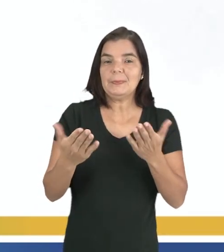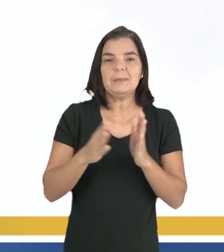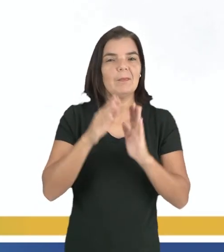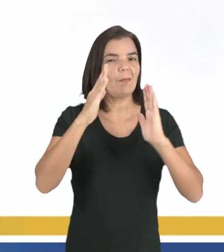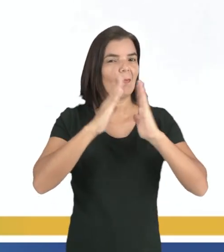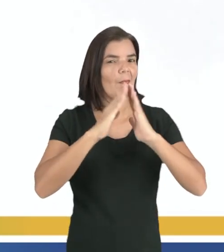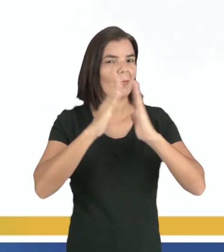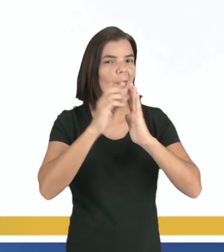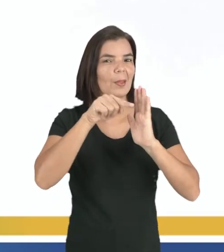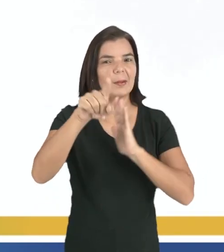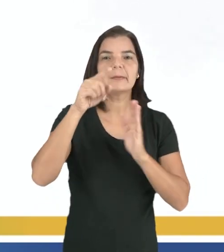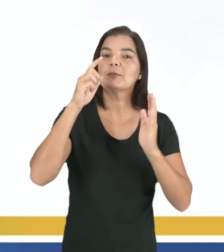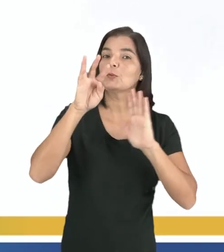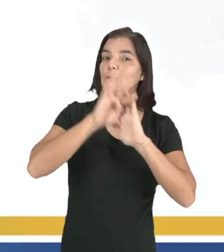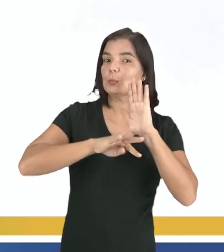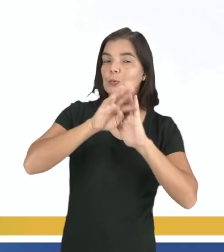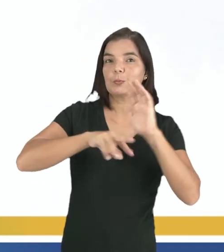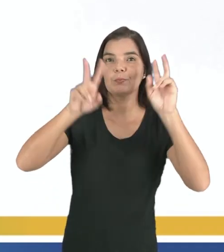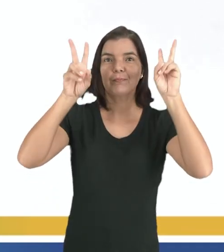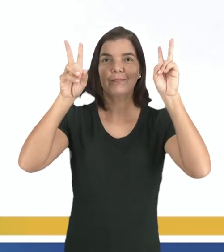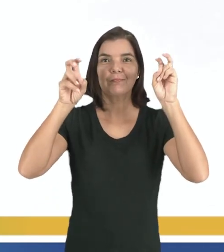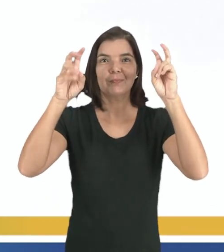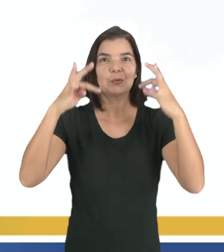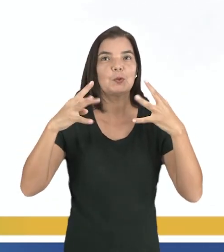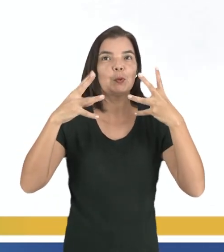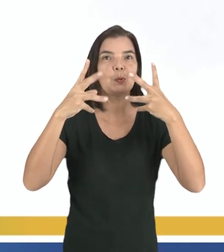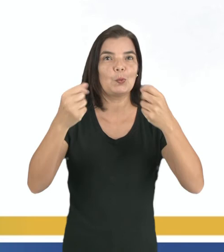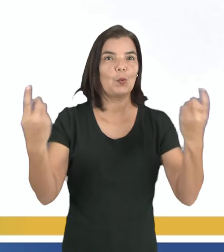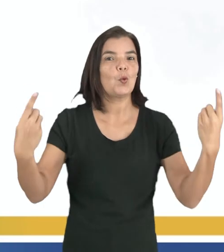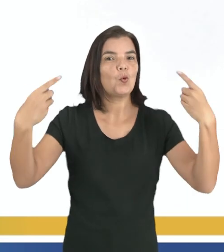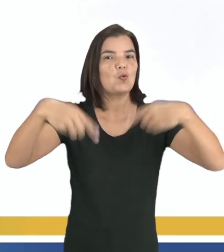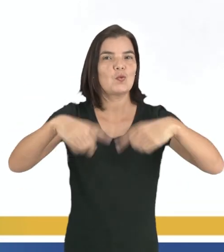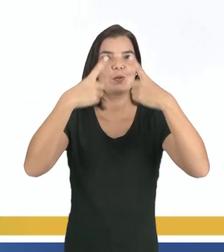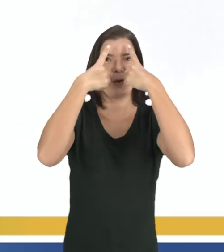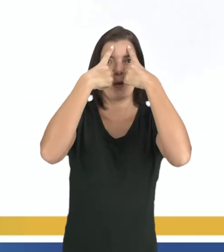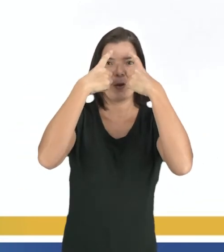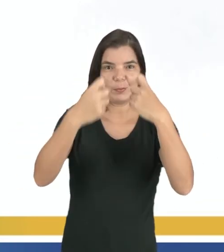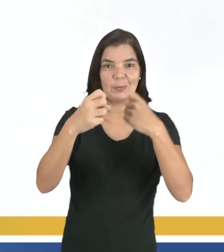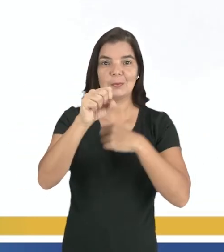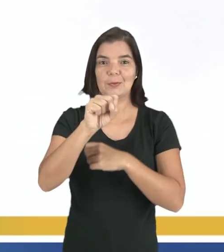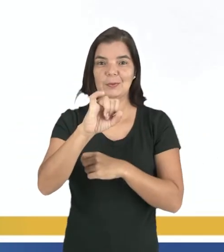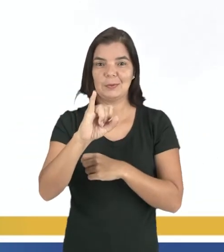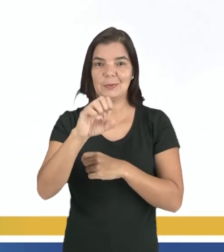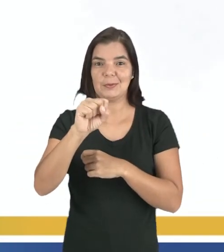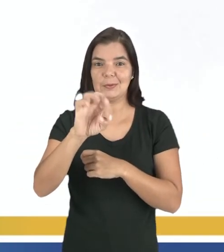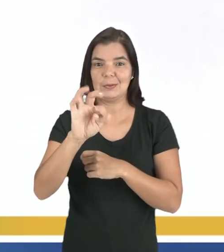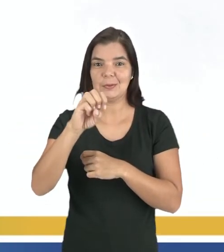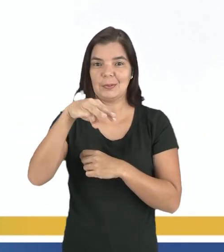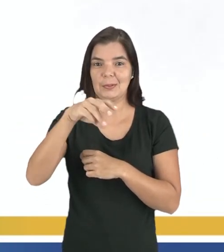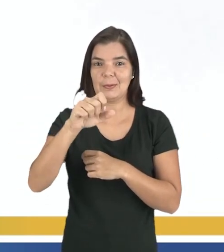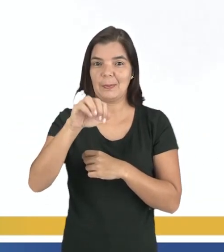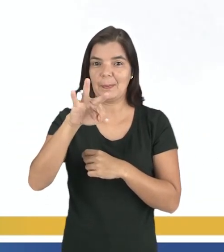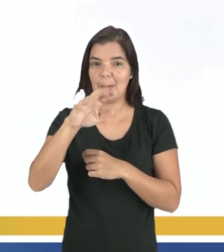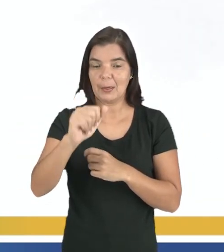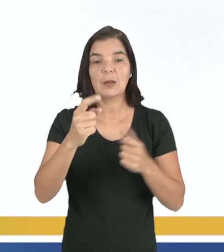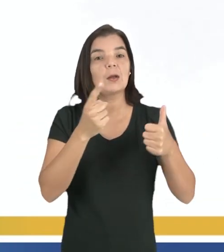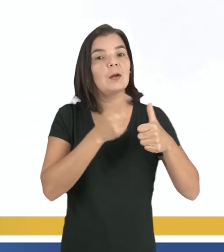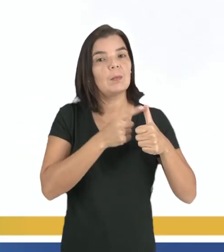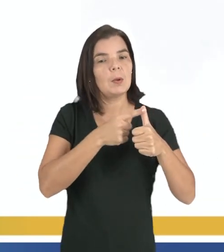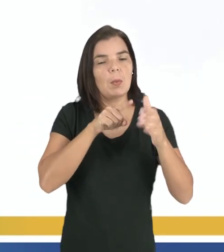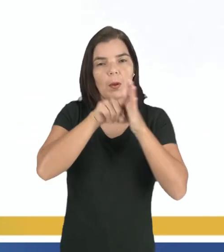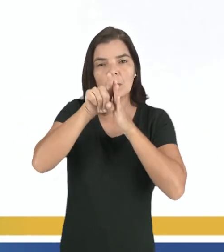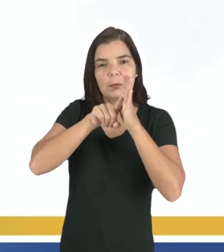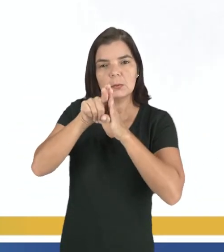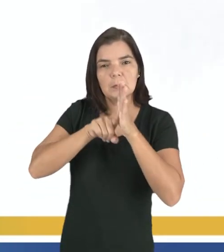em casa, produz um texto sobre o tema Todos contra a Violência Sistemática. Primeiro, você deve fazer a sua